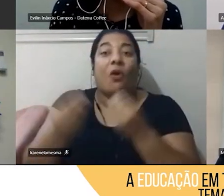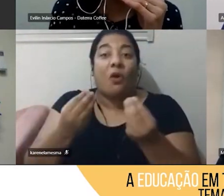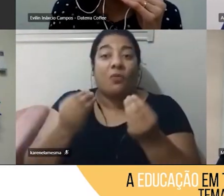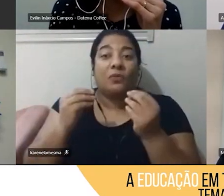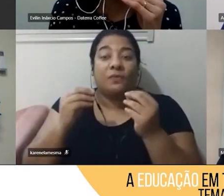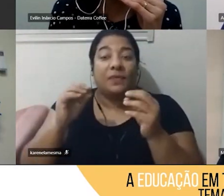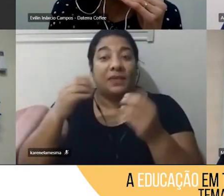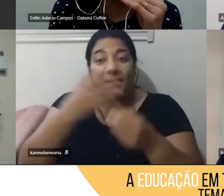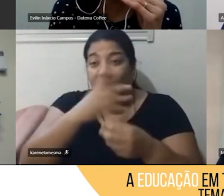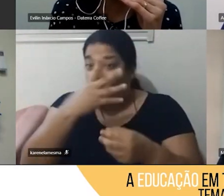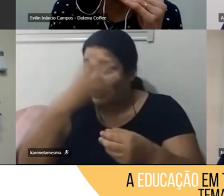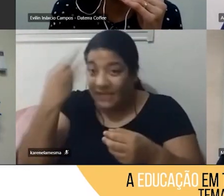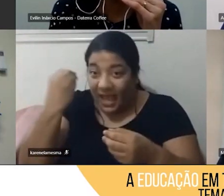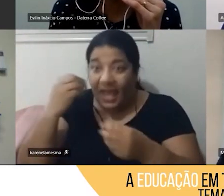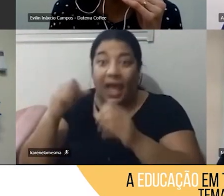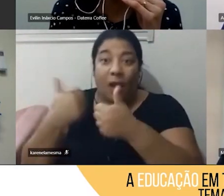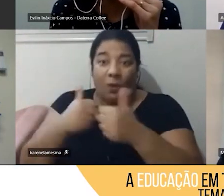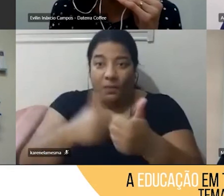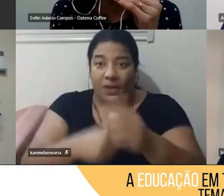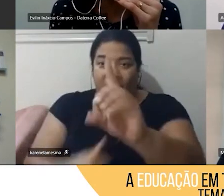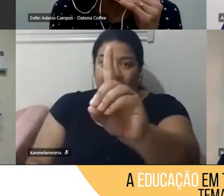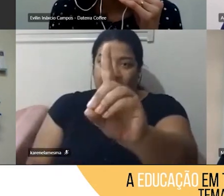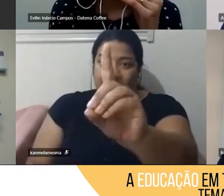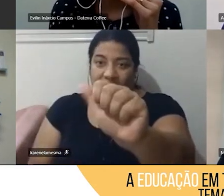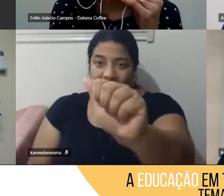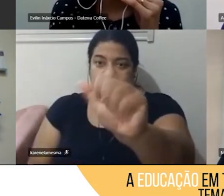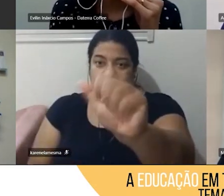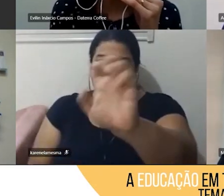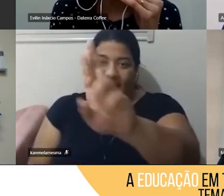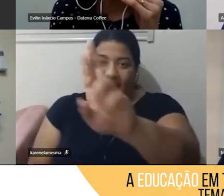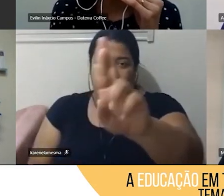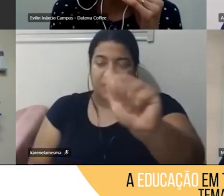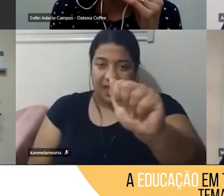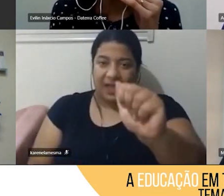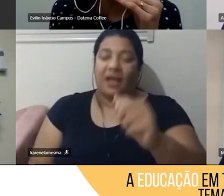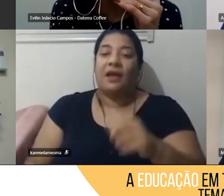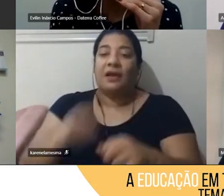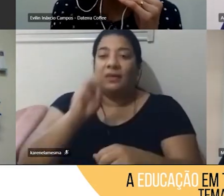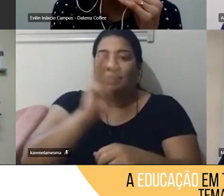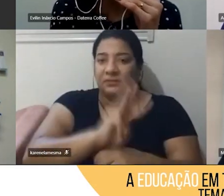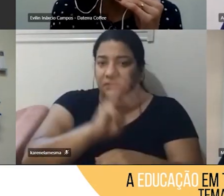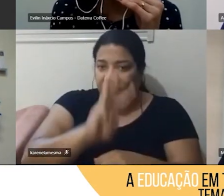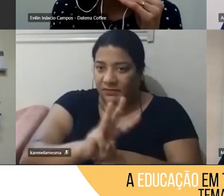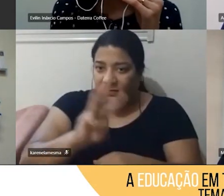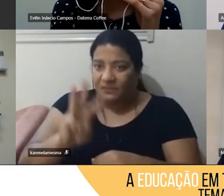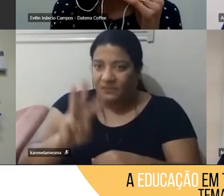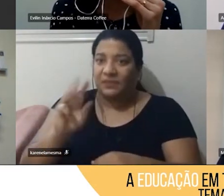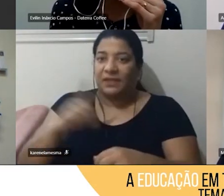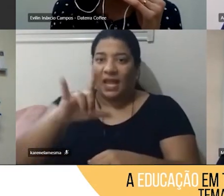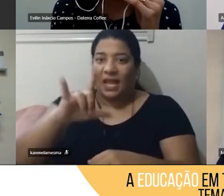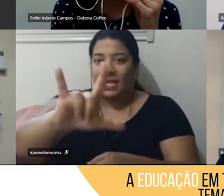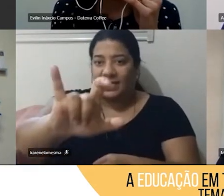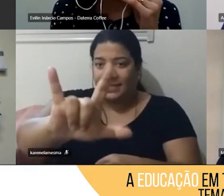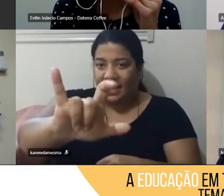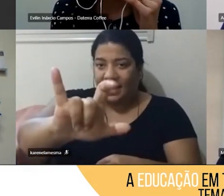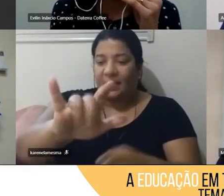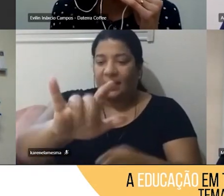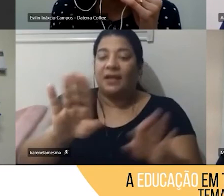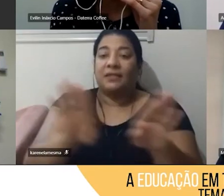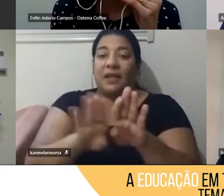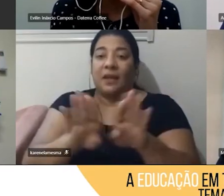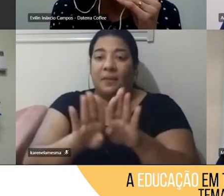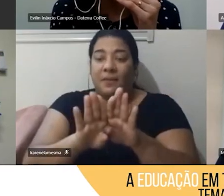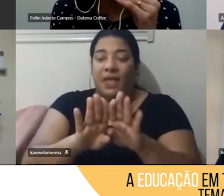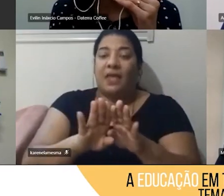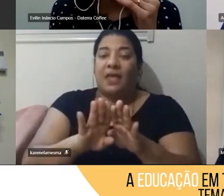deixem de acompanhar da terra e a fundação nas redes sociais, da terra é arroba da terra coffee no Instagram e da fundação educar arroba fundação